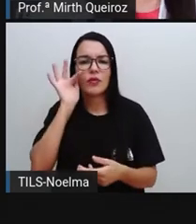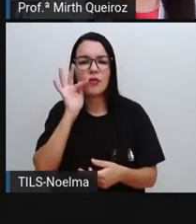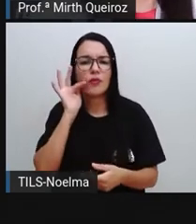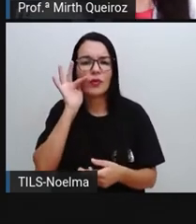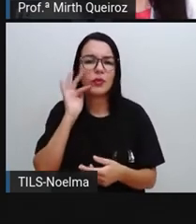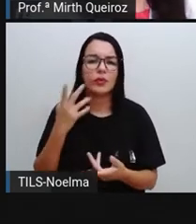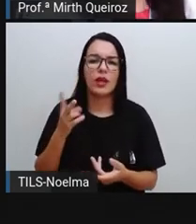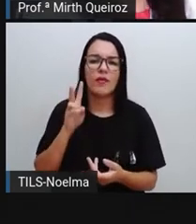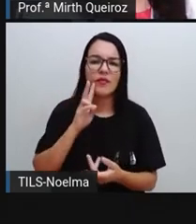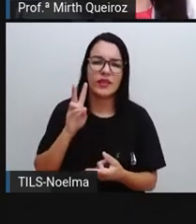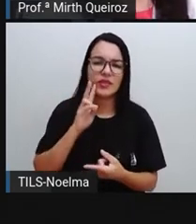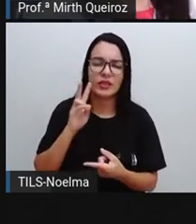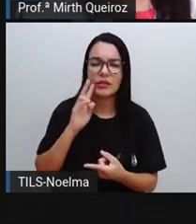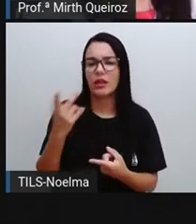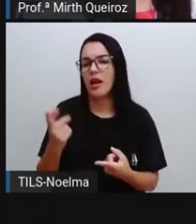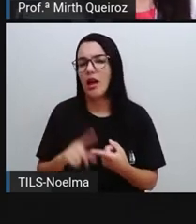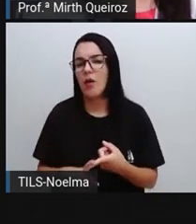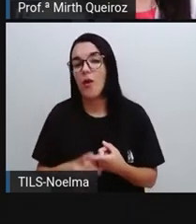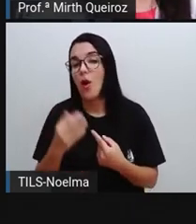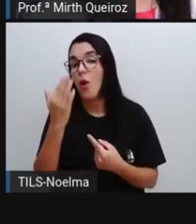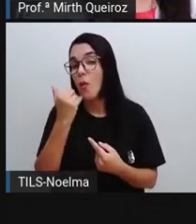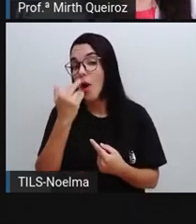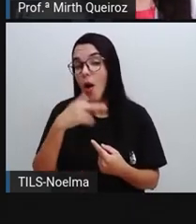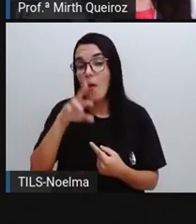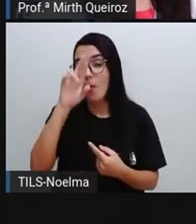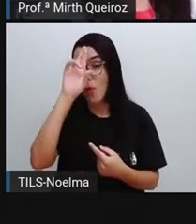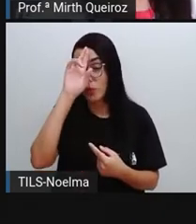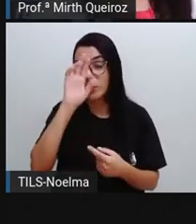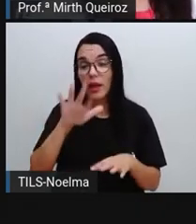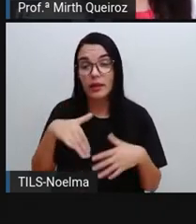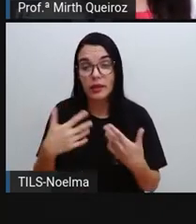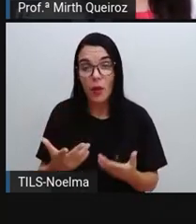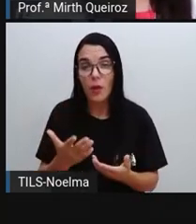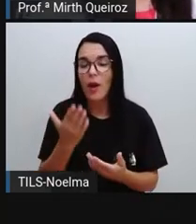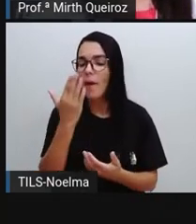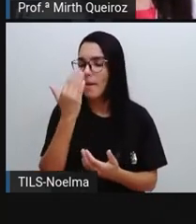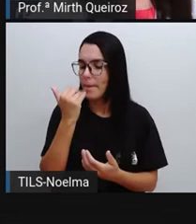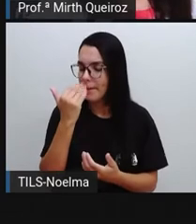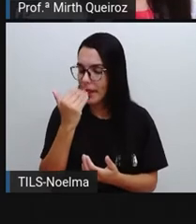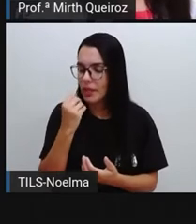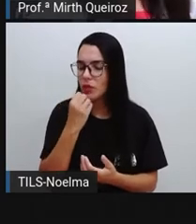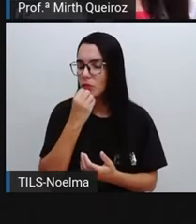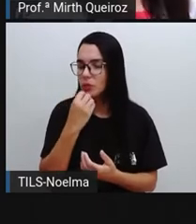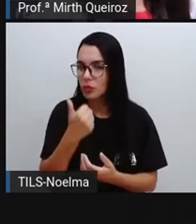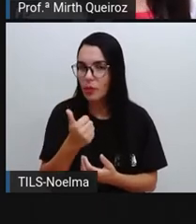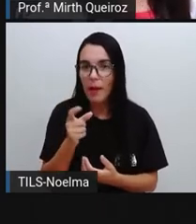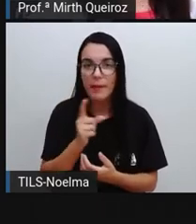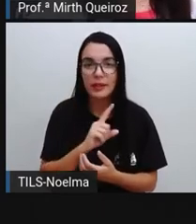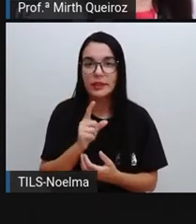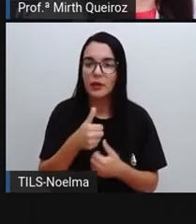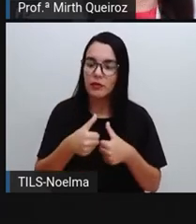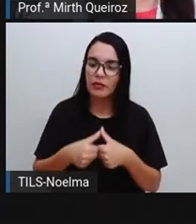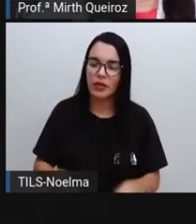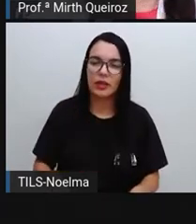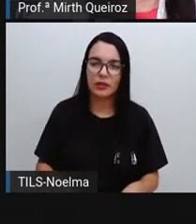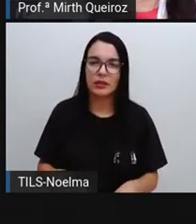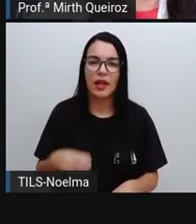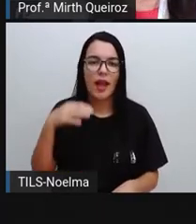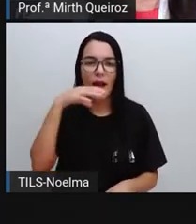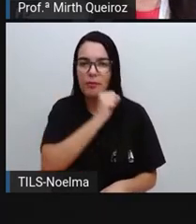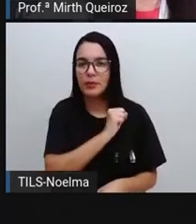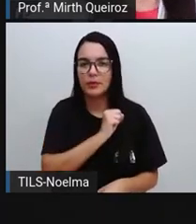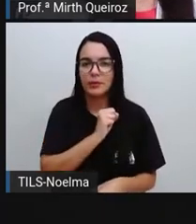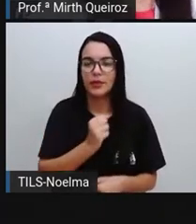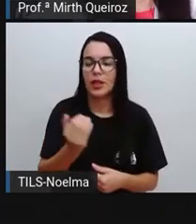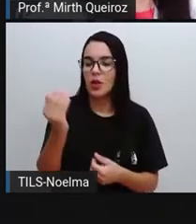legume, uma verdura. O almoço de vocês são bens de consumo não duráveis. Então, quando vocês vão